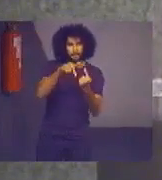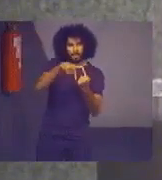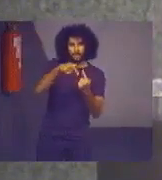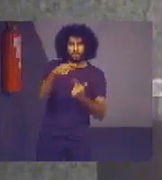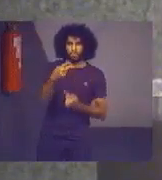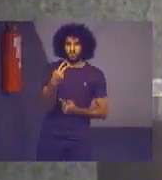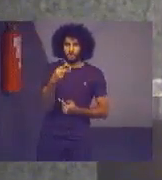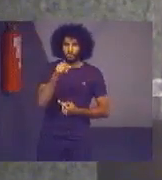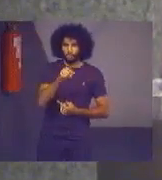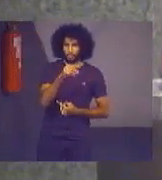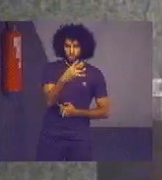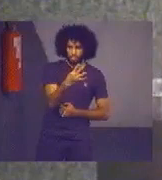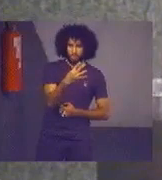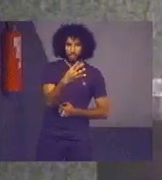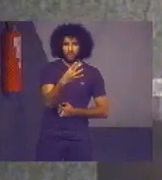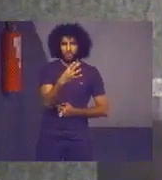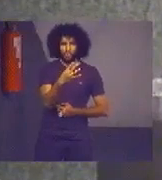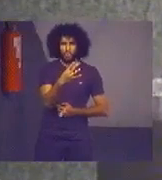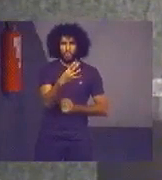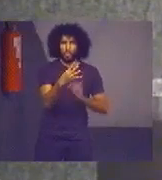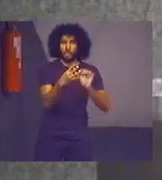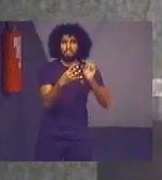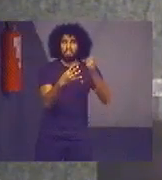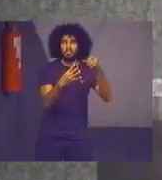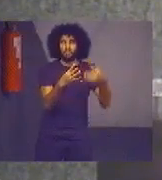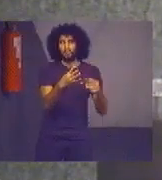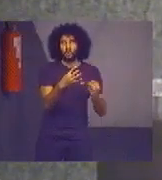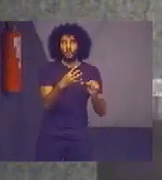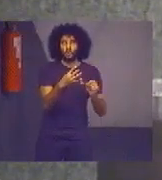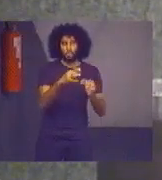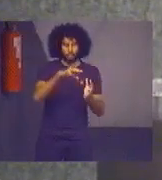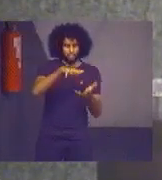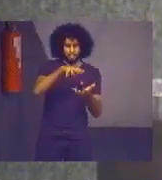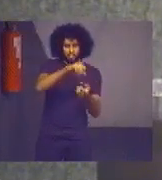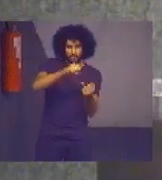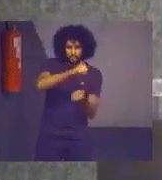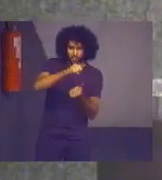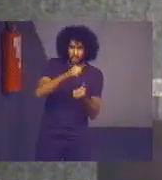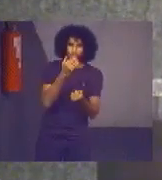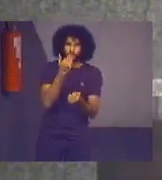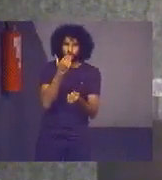que, especificamente, trata de sistemas sustentáveis de produção de alimentos.